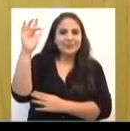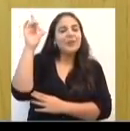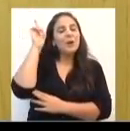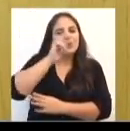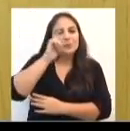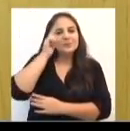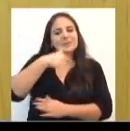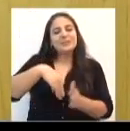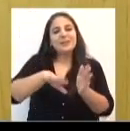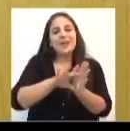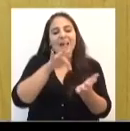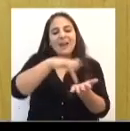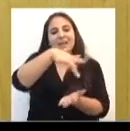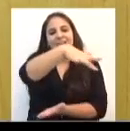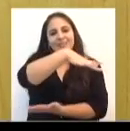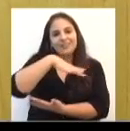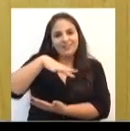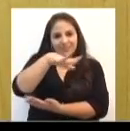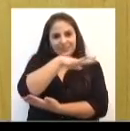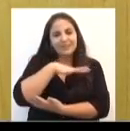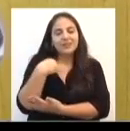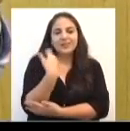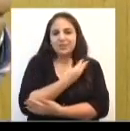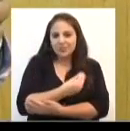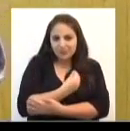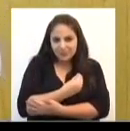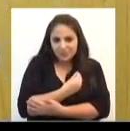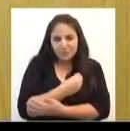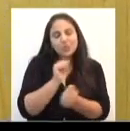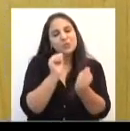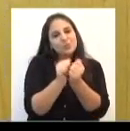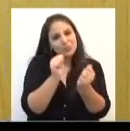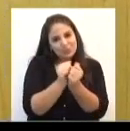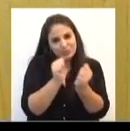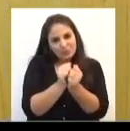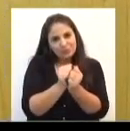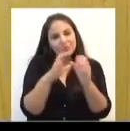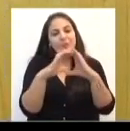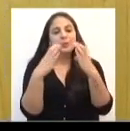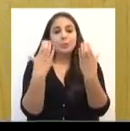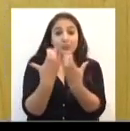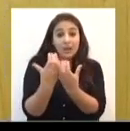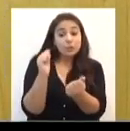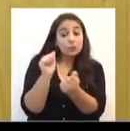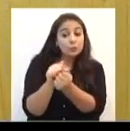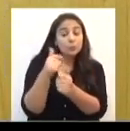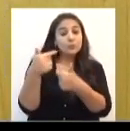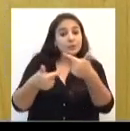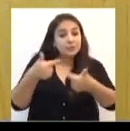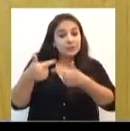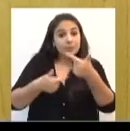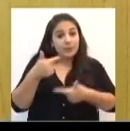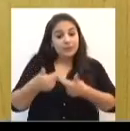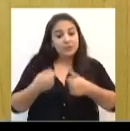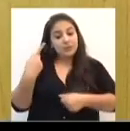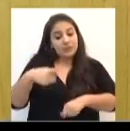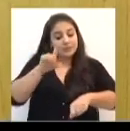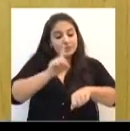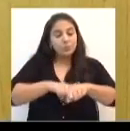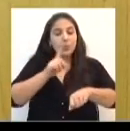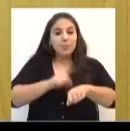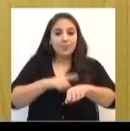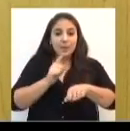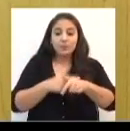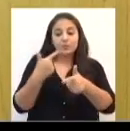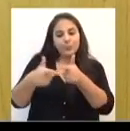chão da nossa realidade, que vivemos na comunidade, no nosso trabalho, e precisamente neste momento de